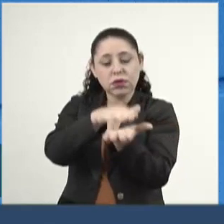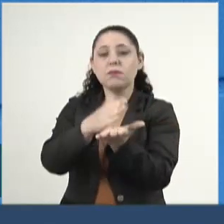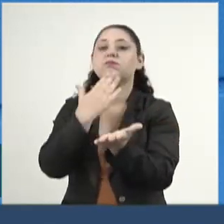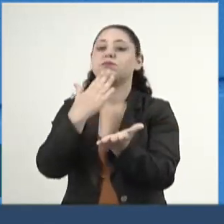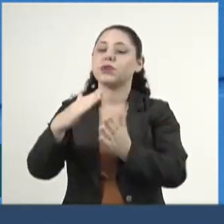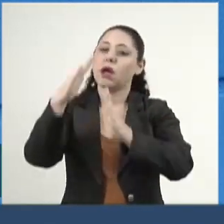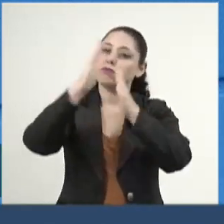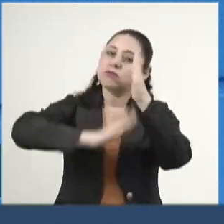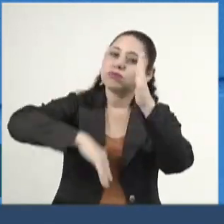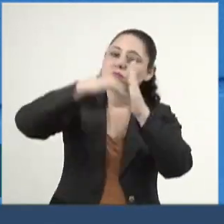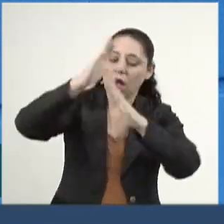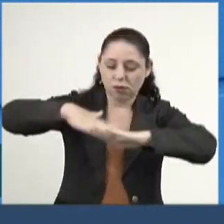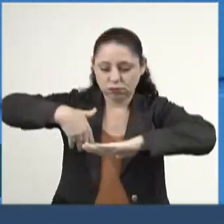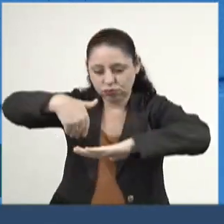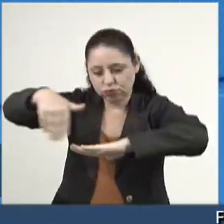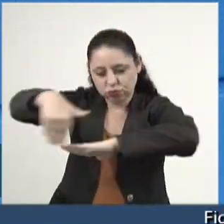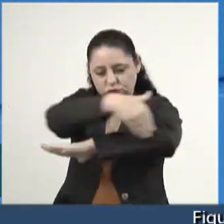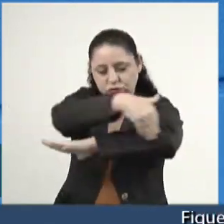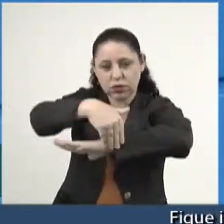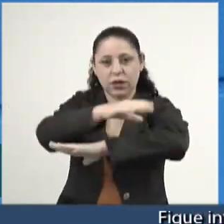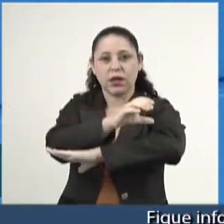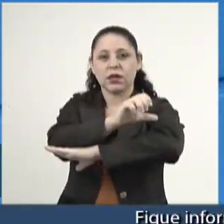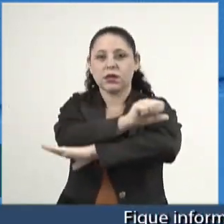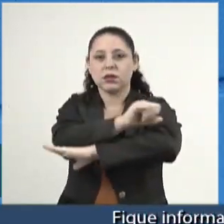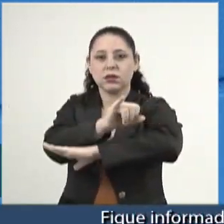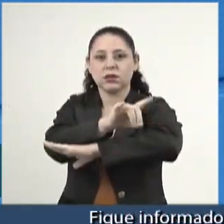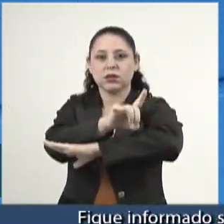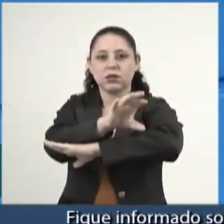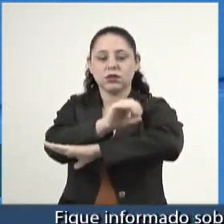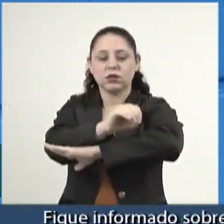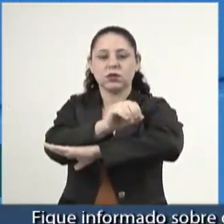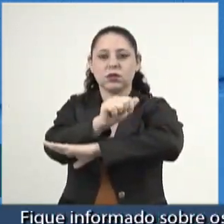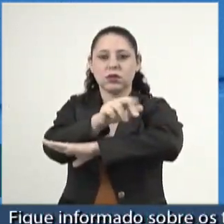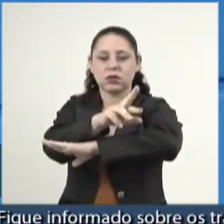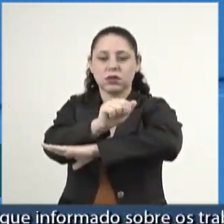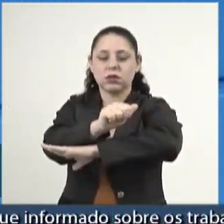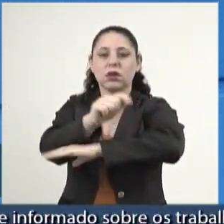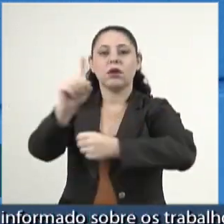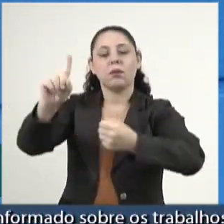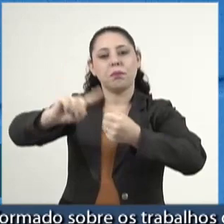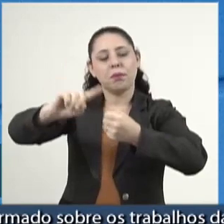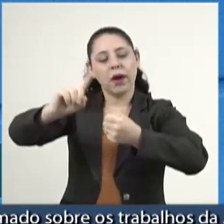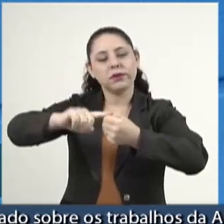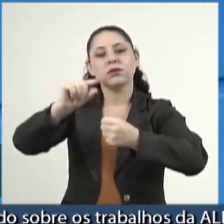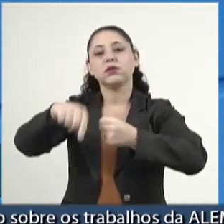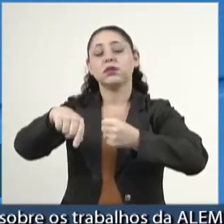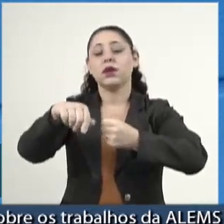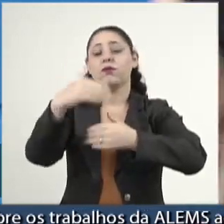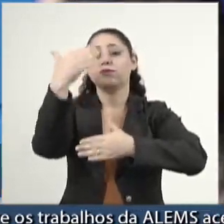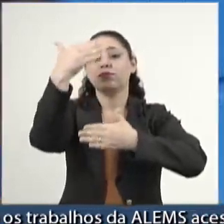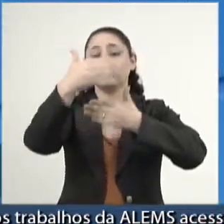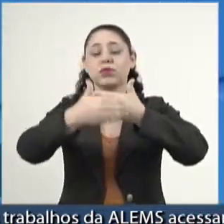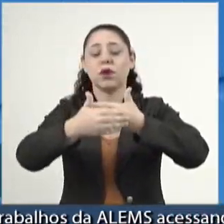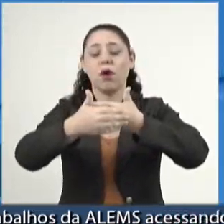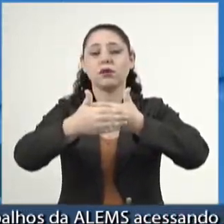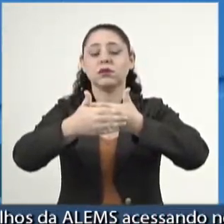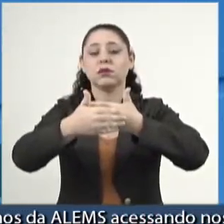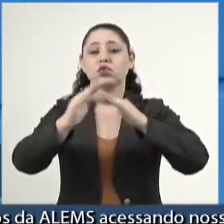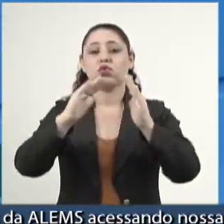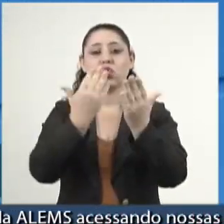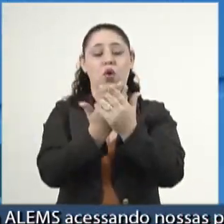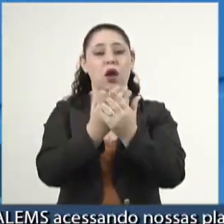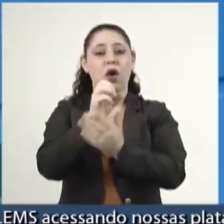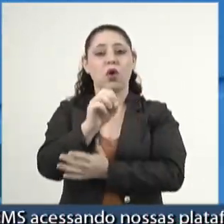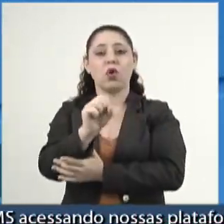de faixas de pedestre na rua Coronel Cacildo Arantes, 322, bairro Chácara Cachoeira, em frente ao Colégio Oswaldo Tonini, nesta